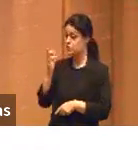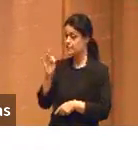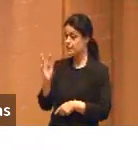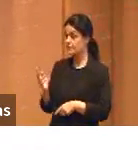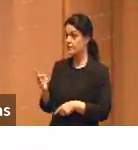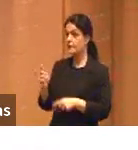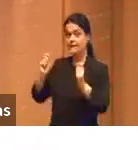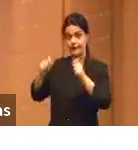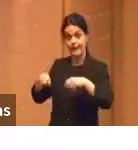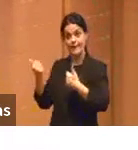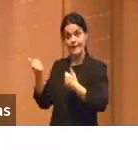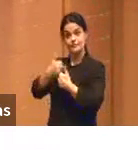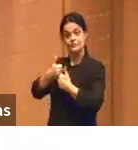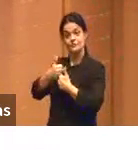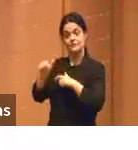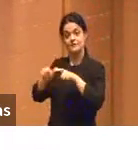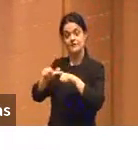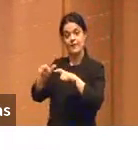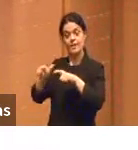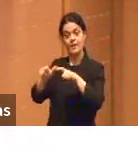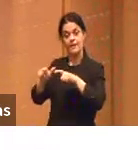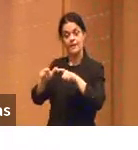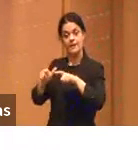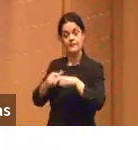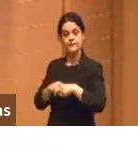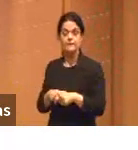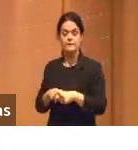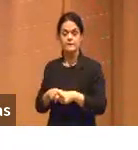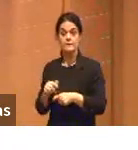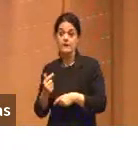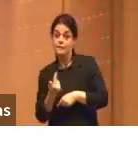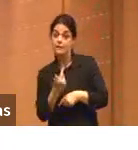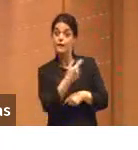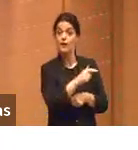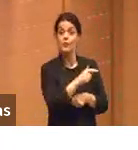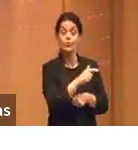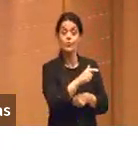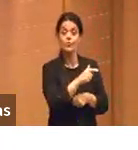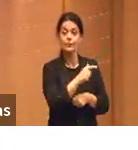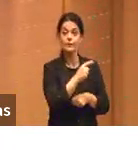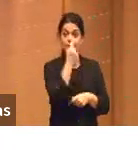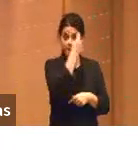e a mesma frase funciona para a cara direita, da outra cara.